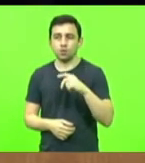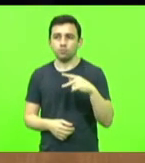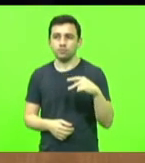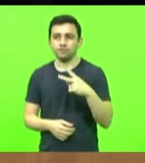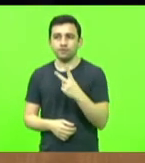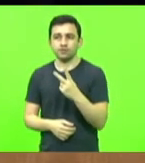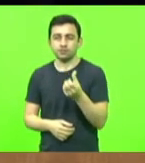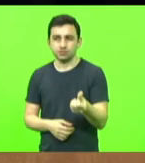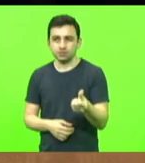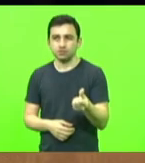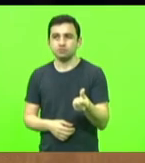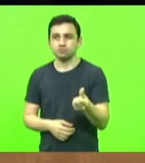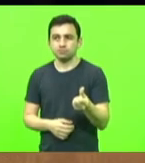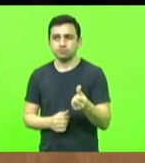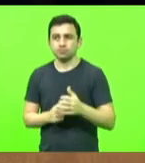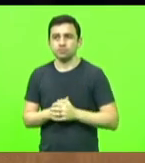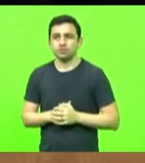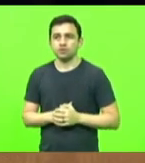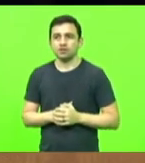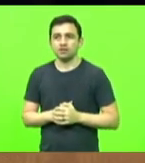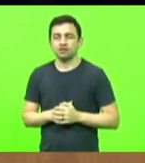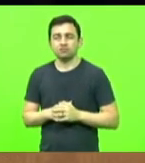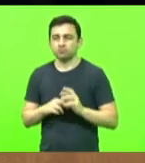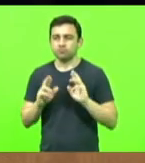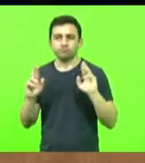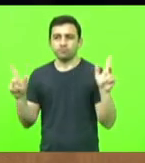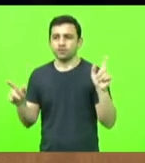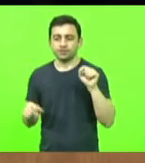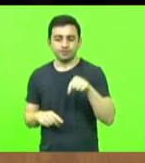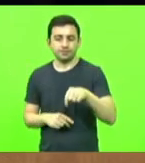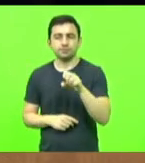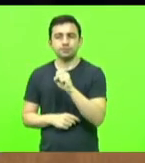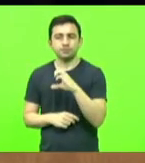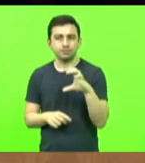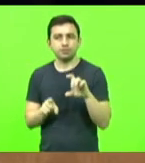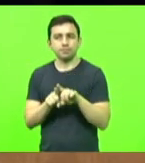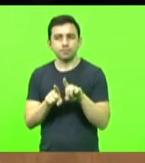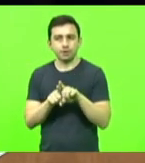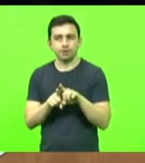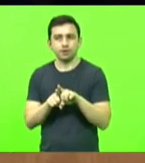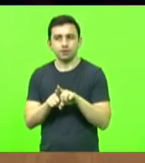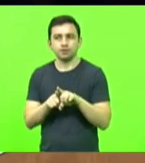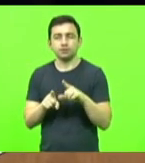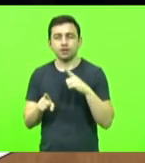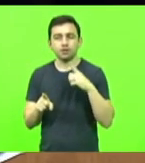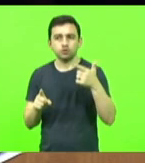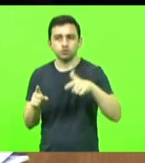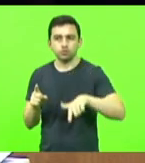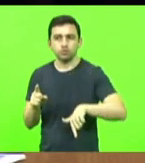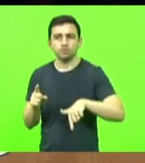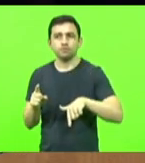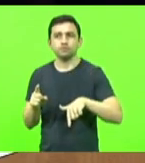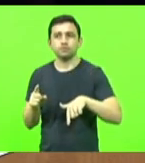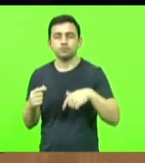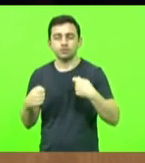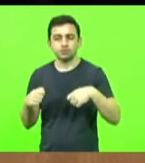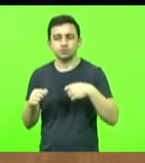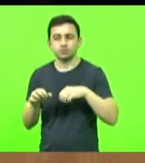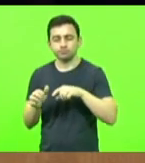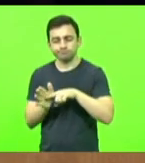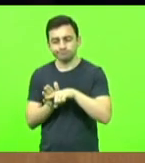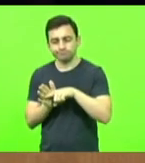Não é diferente em Santa Catarina, com a revisão do nosso Código